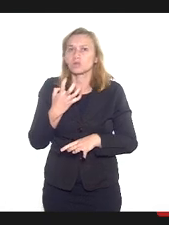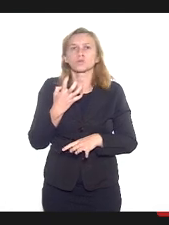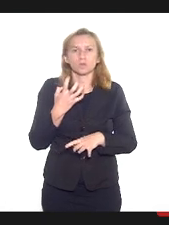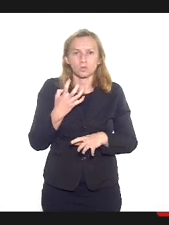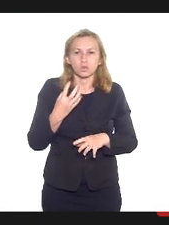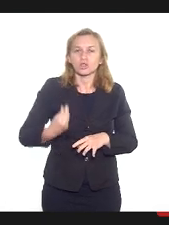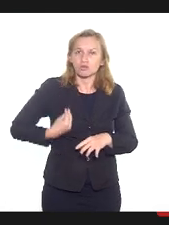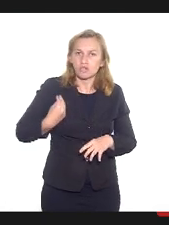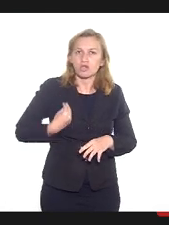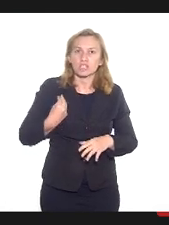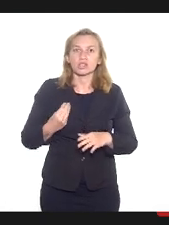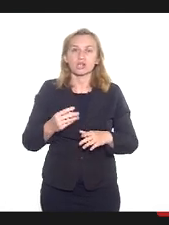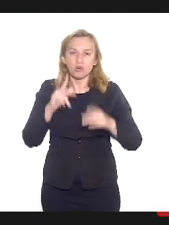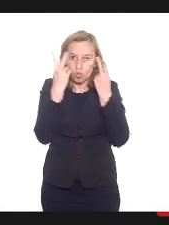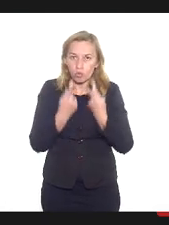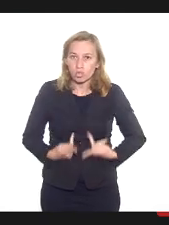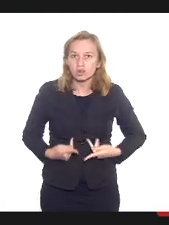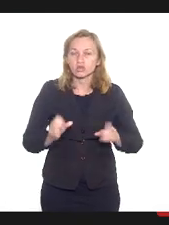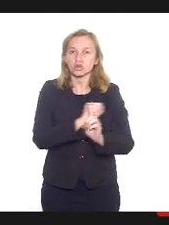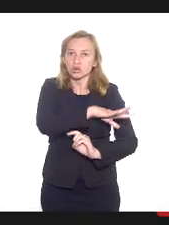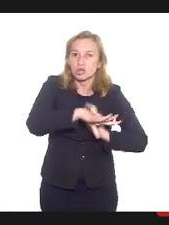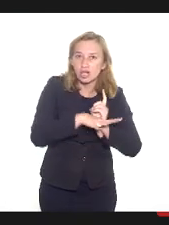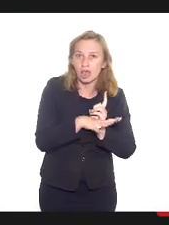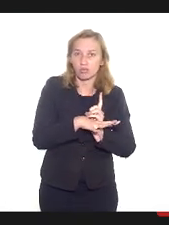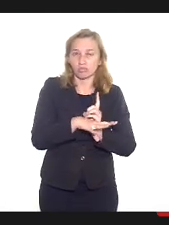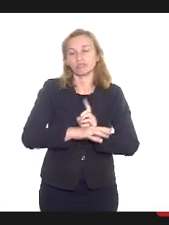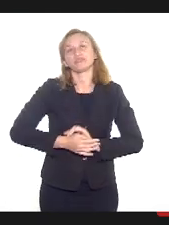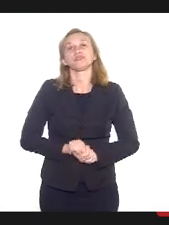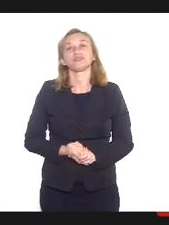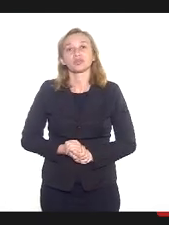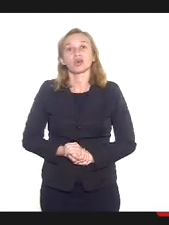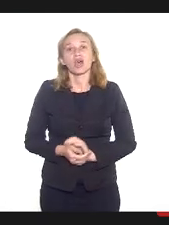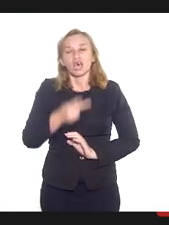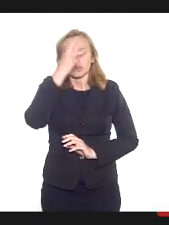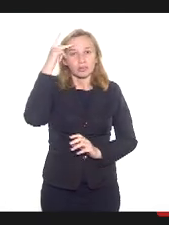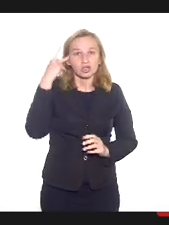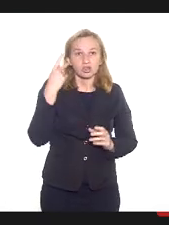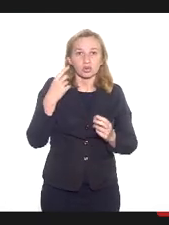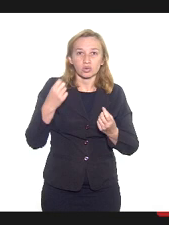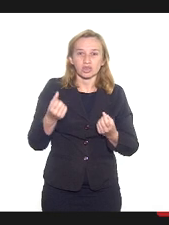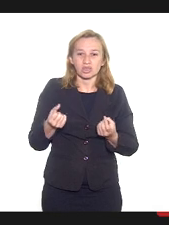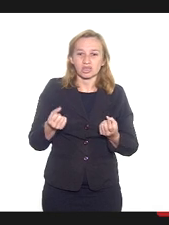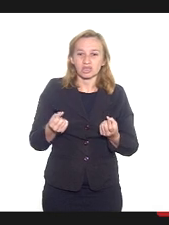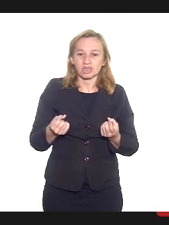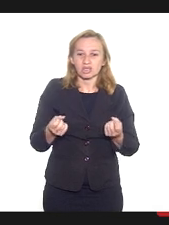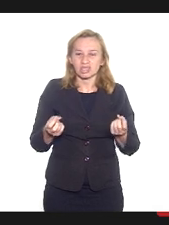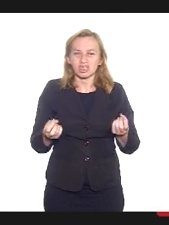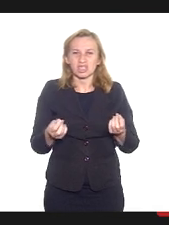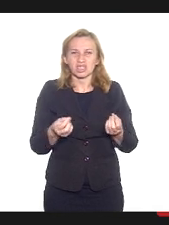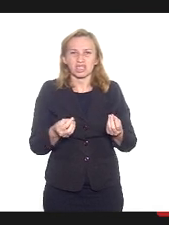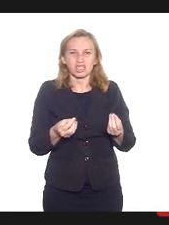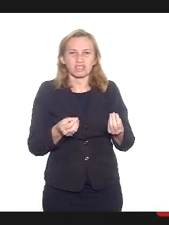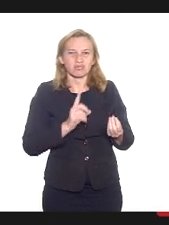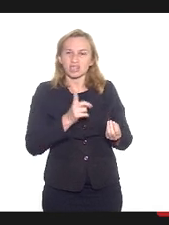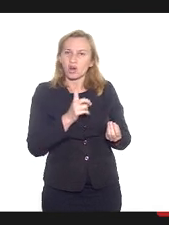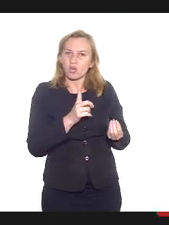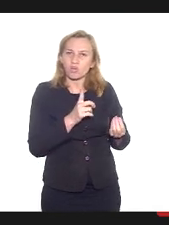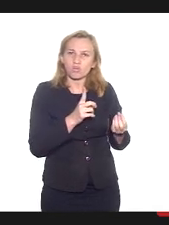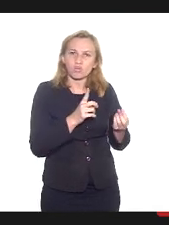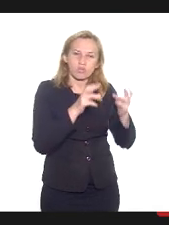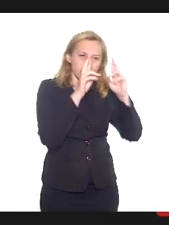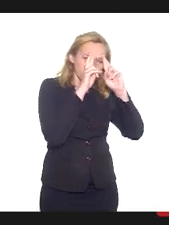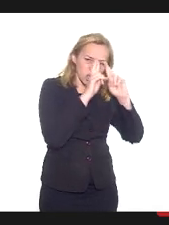convivência humana, da convivência social, da contemporaneidade. as pessoas se estranharem, as pessoas se desrespeitarem, as pessoas se